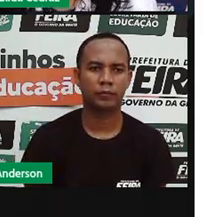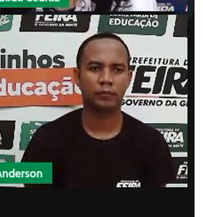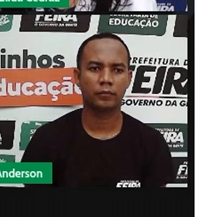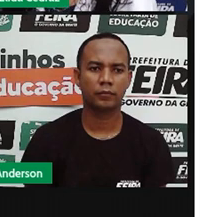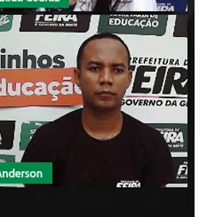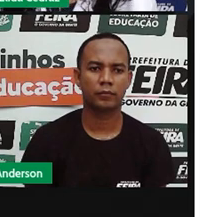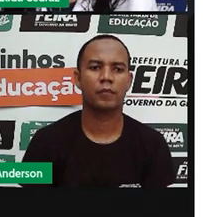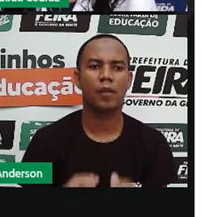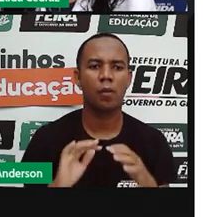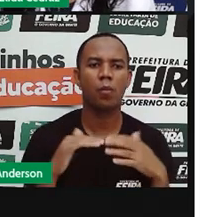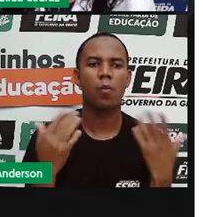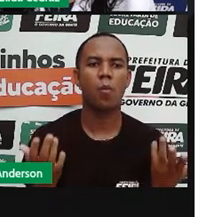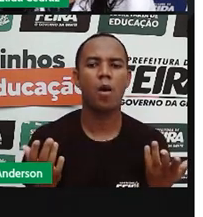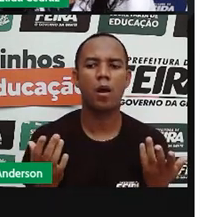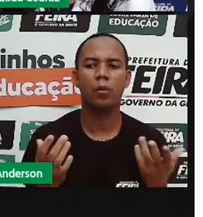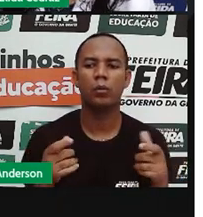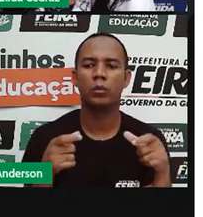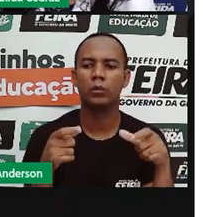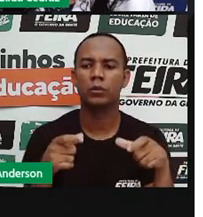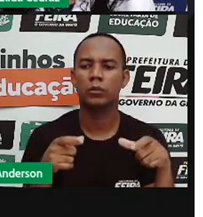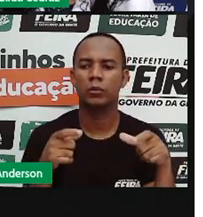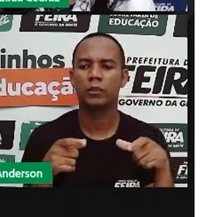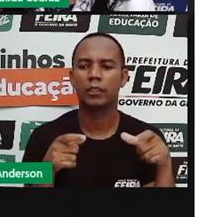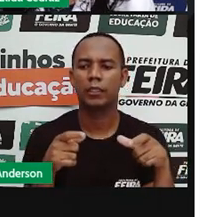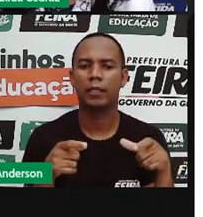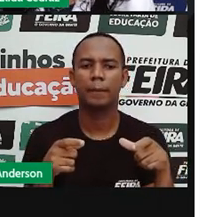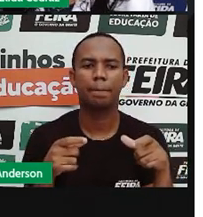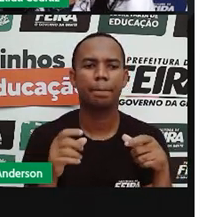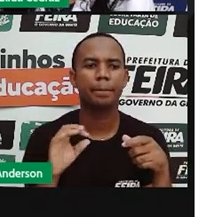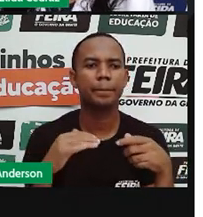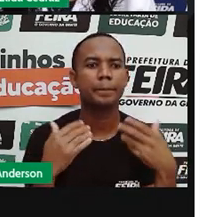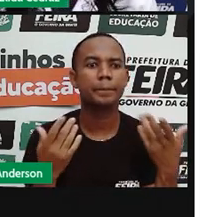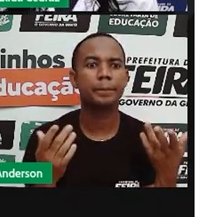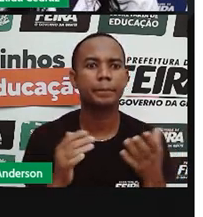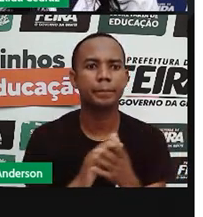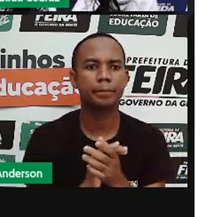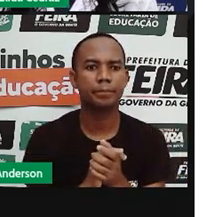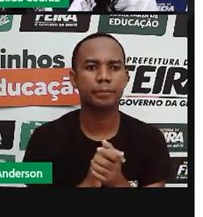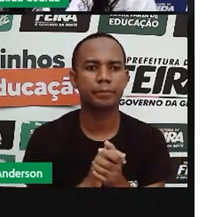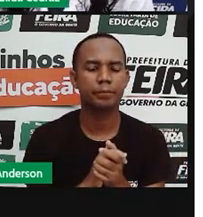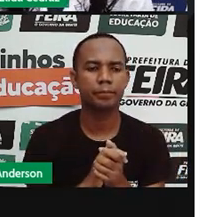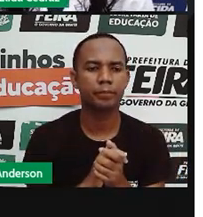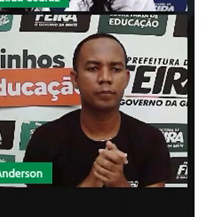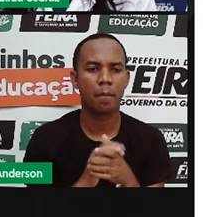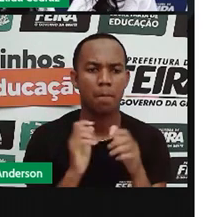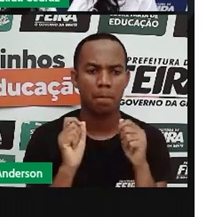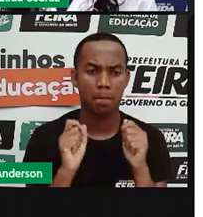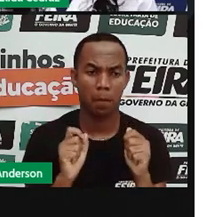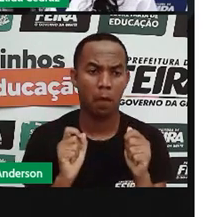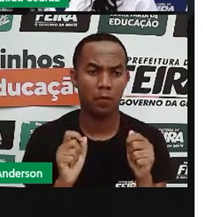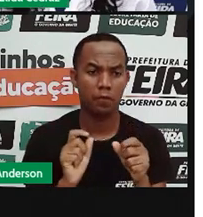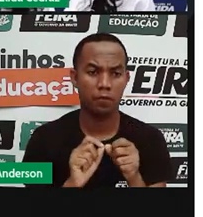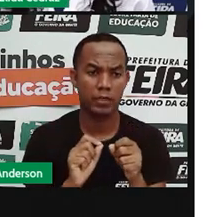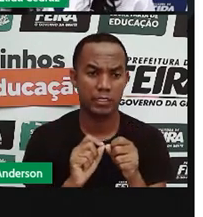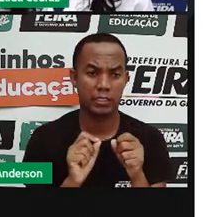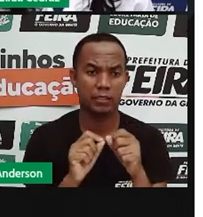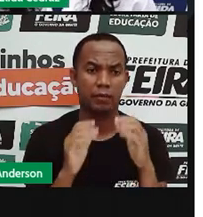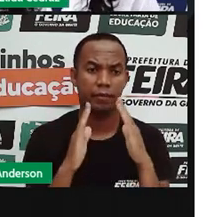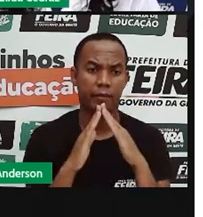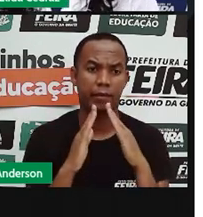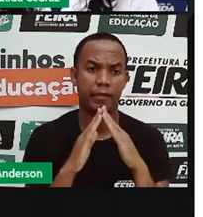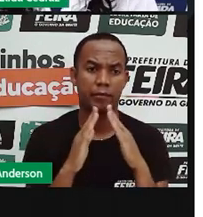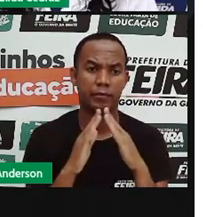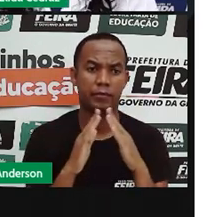Qual delas a sombra está bem curtinha e pequena? Isso. Você pode fazer isso na sua casa.